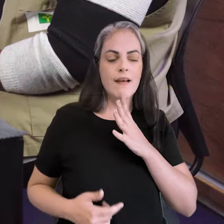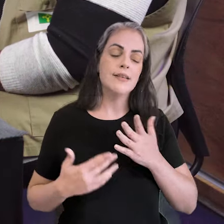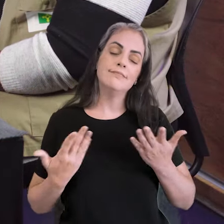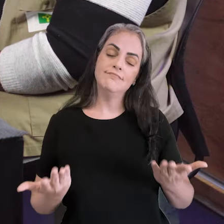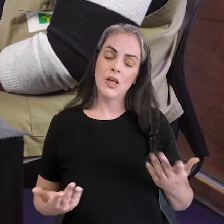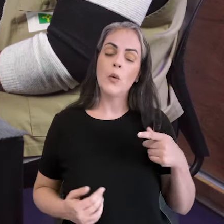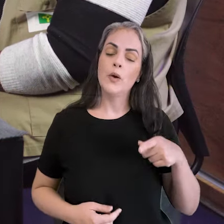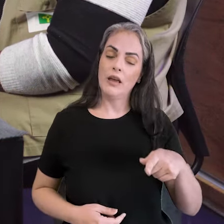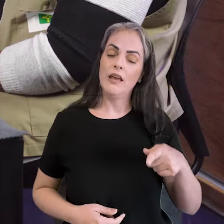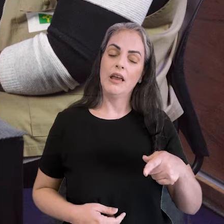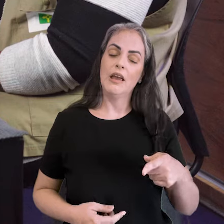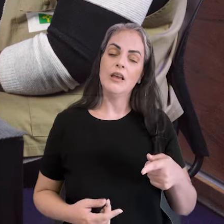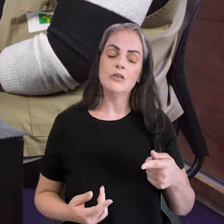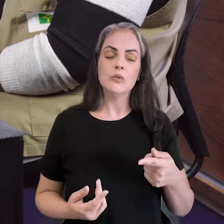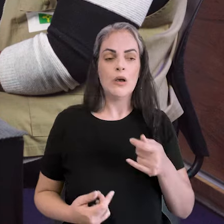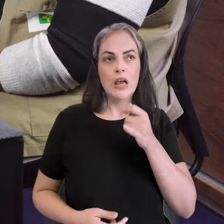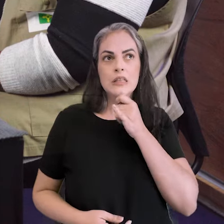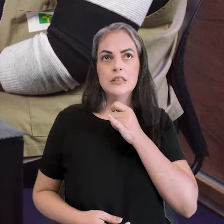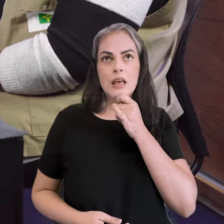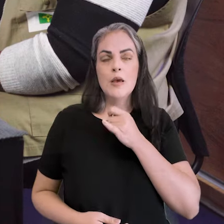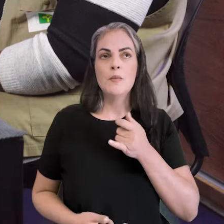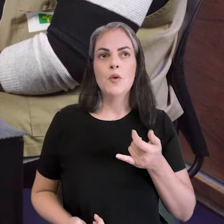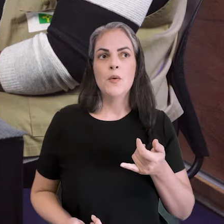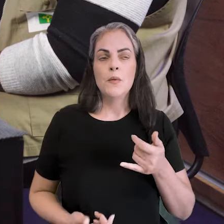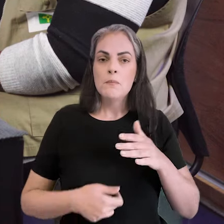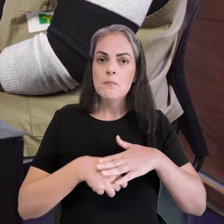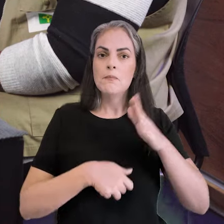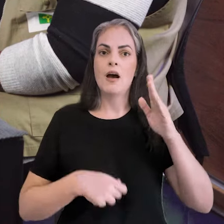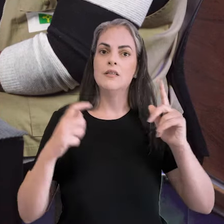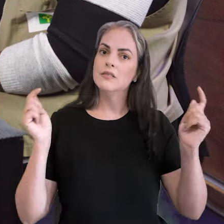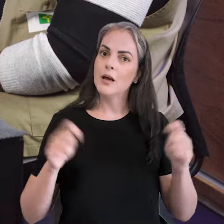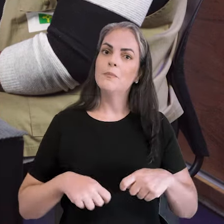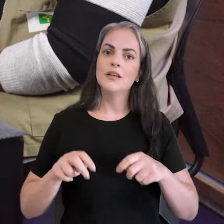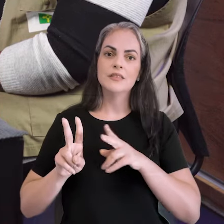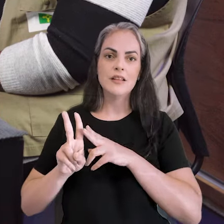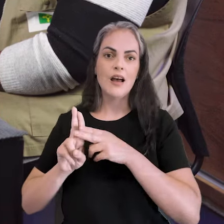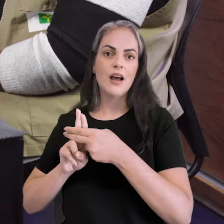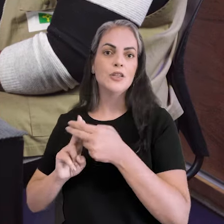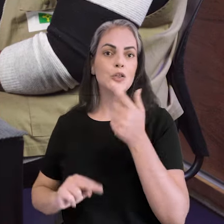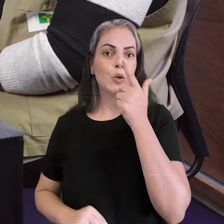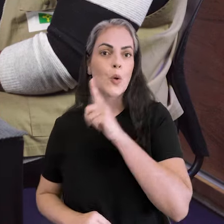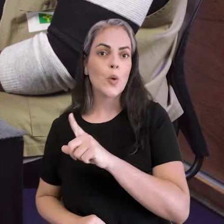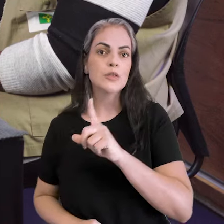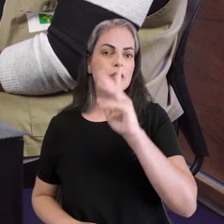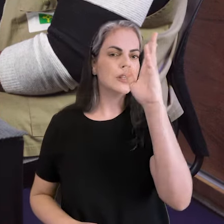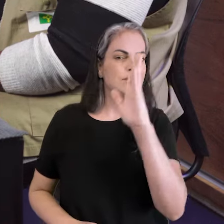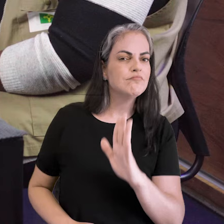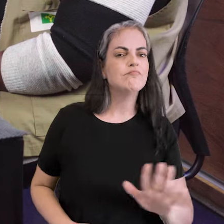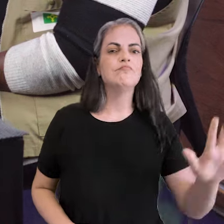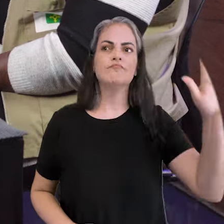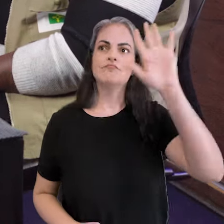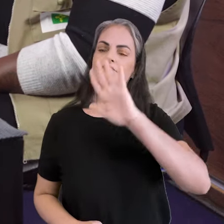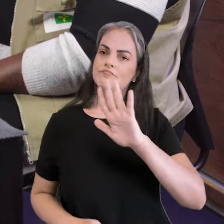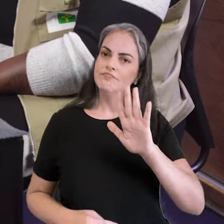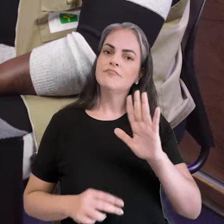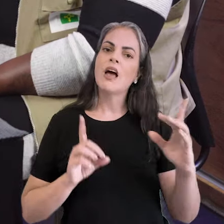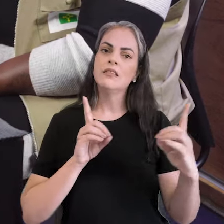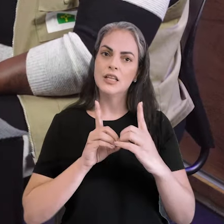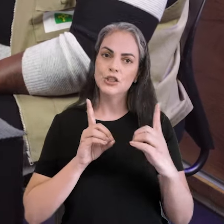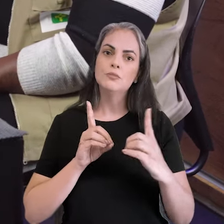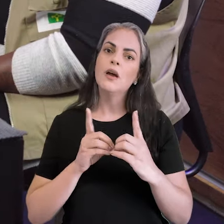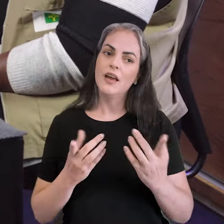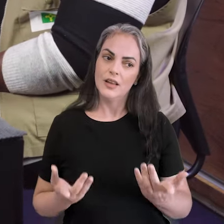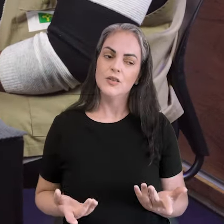certeza, isso amplia, por exemplo, a capacidade do SUS de ser universal, né? O acesso ao SUS fica ampliado.